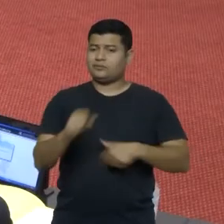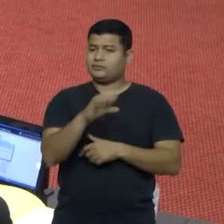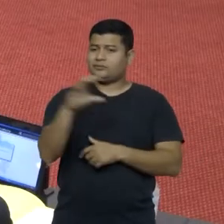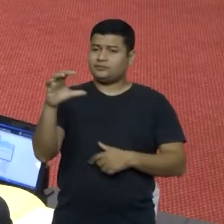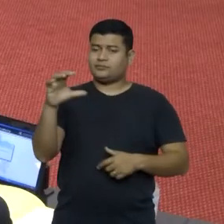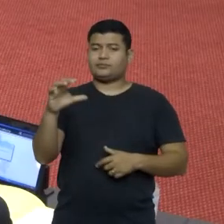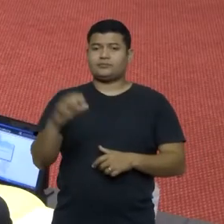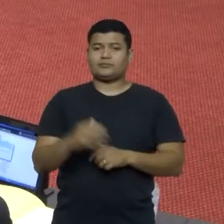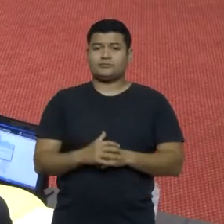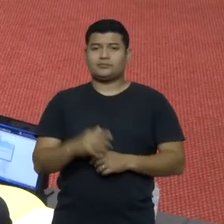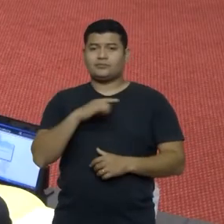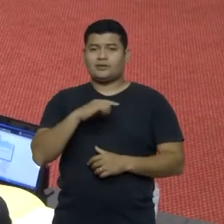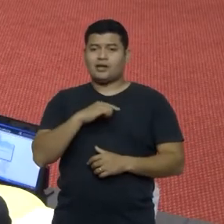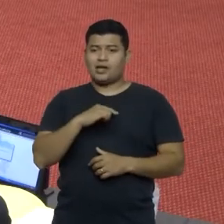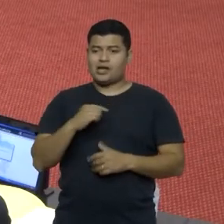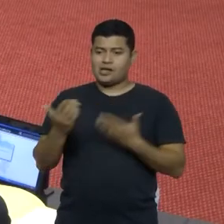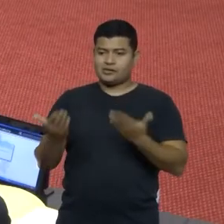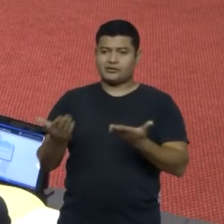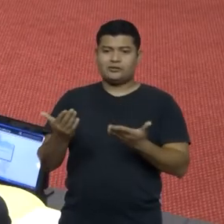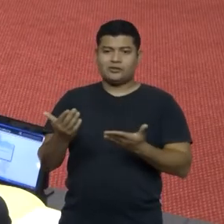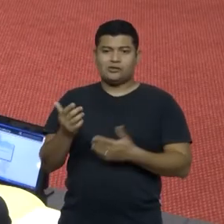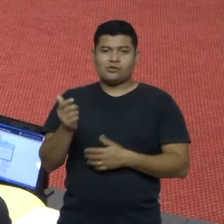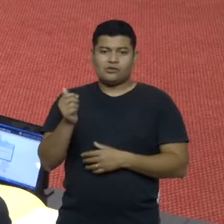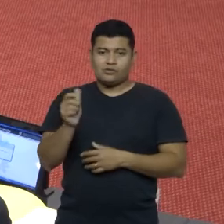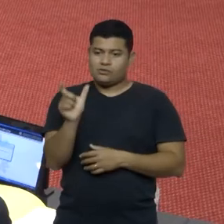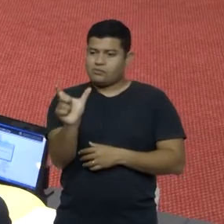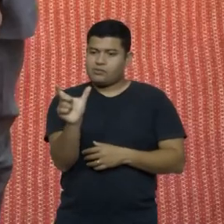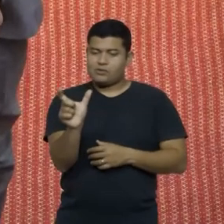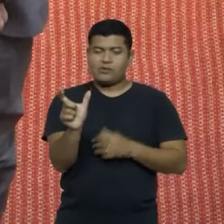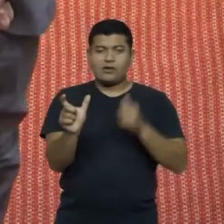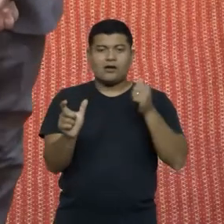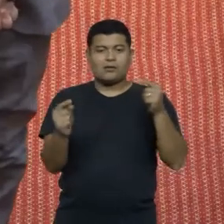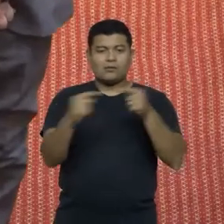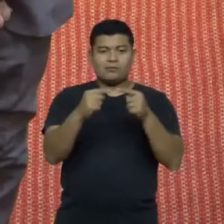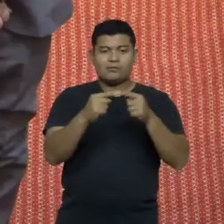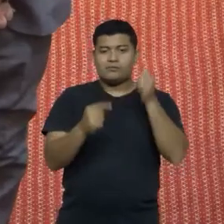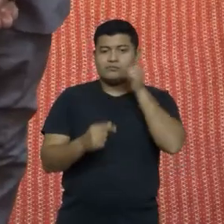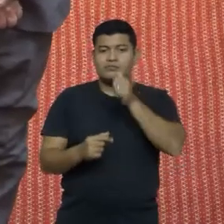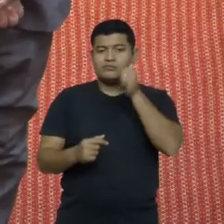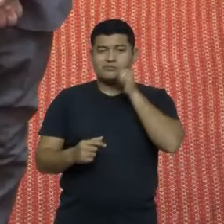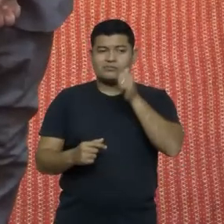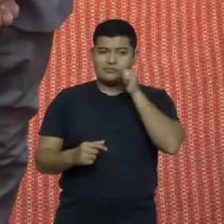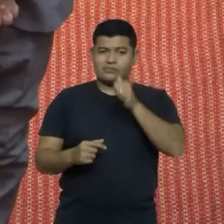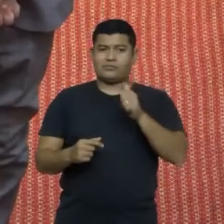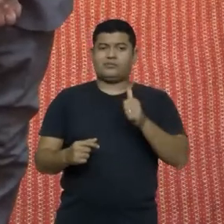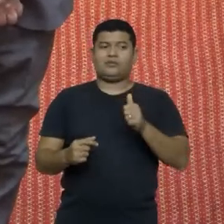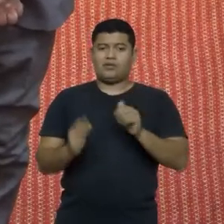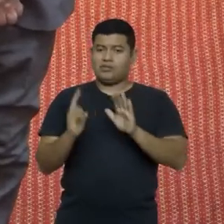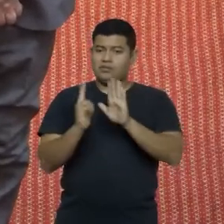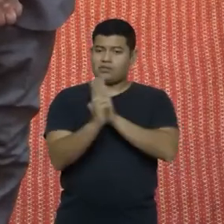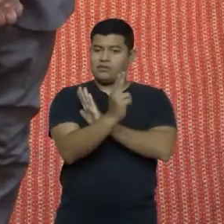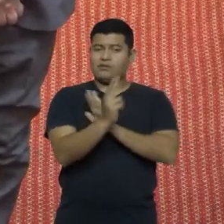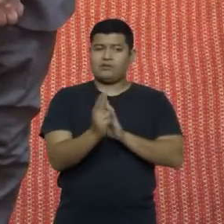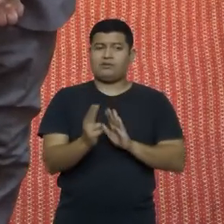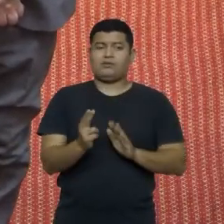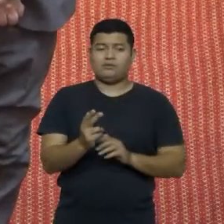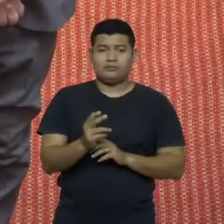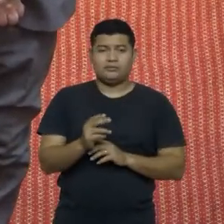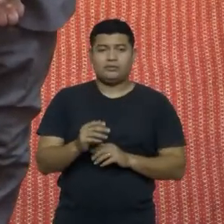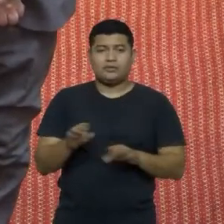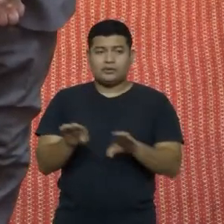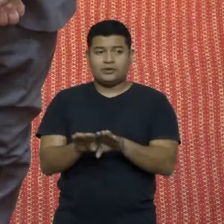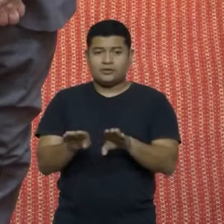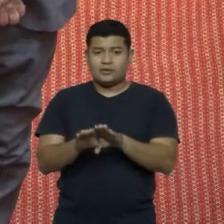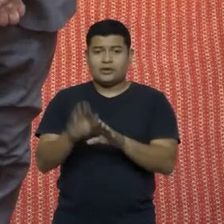que tem nome de mulher e é belo, parabéns, realmente enfeitou o nosso dia, o sorriso de vocês. E, como eu sempre falo,